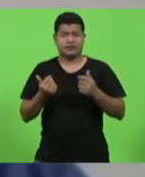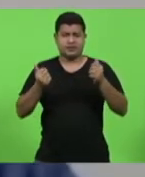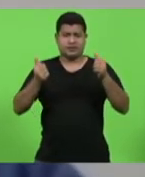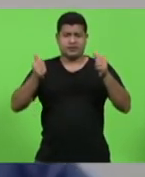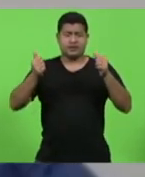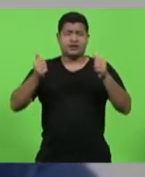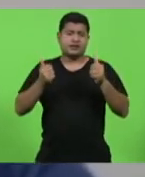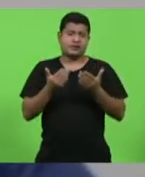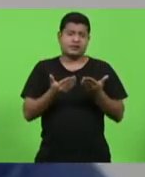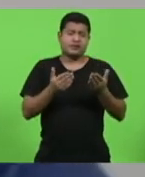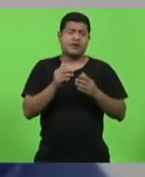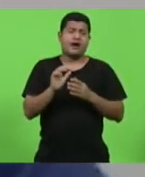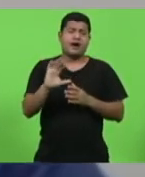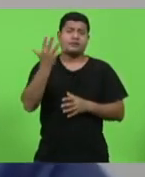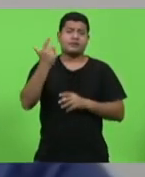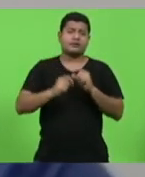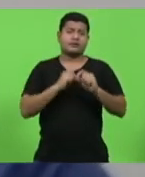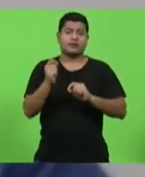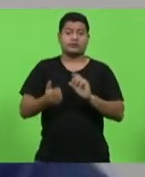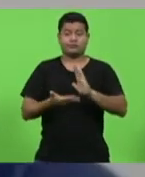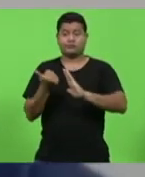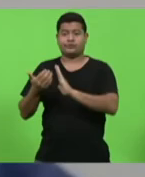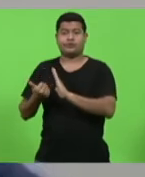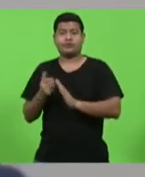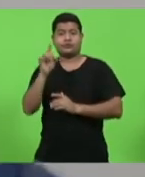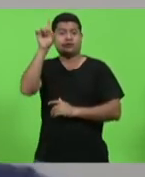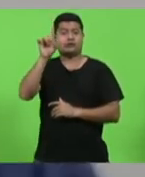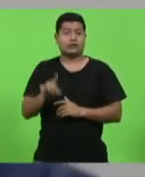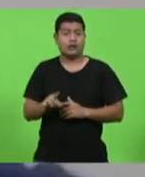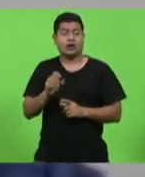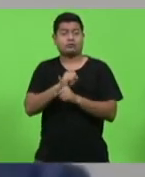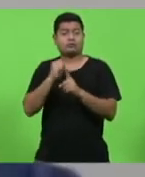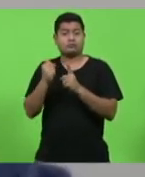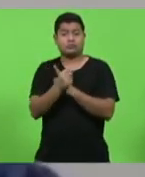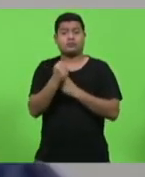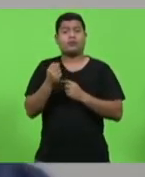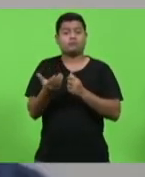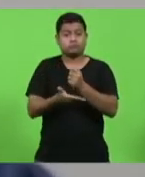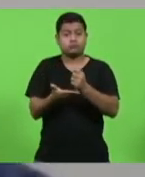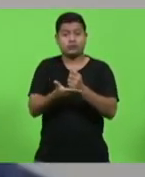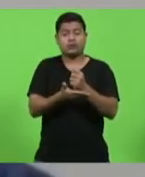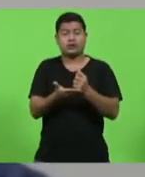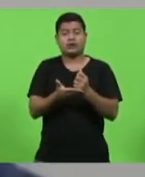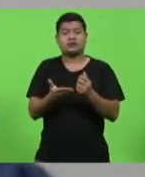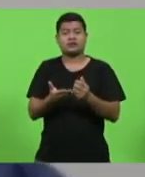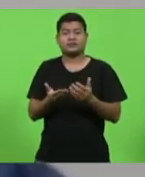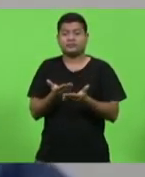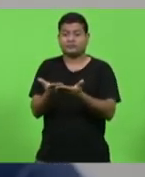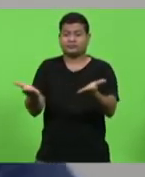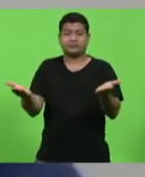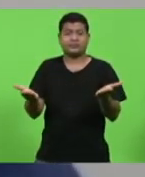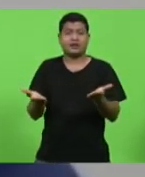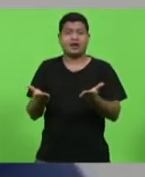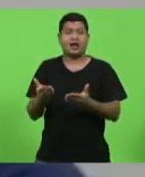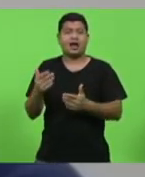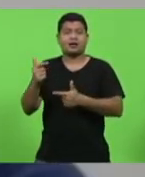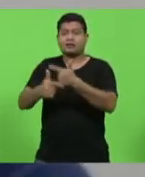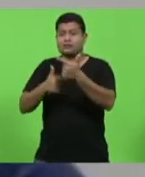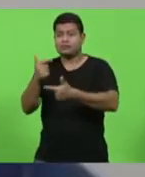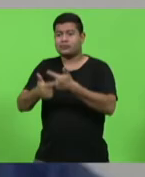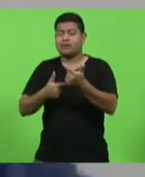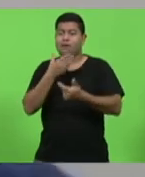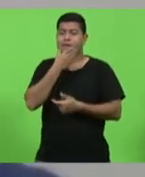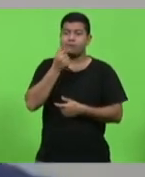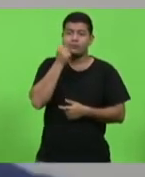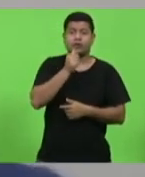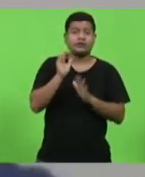direitos sociais básicos, jogou trabalhadores e trabalhadoras já idosos